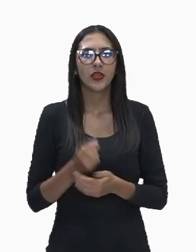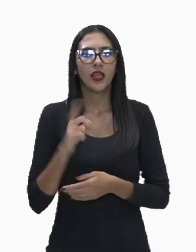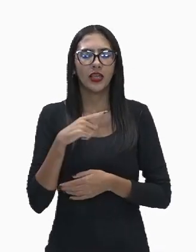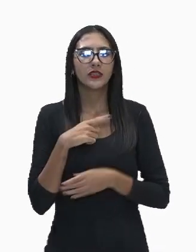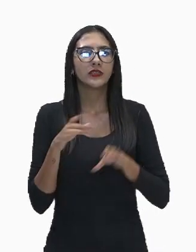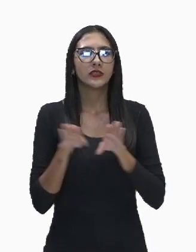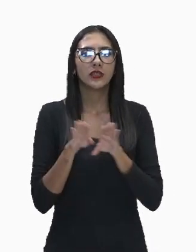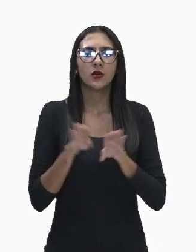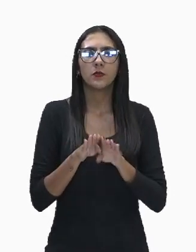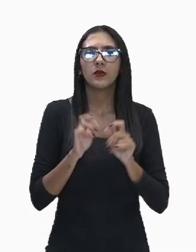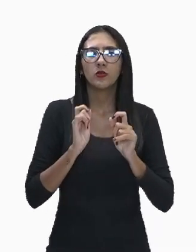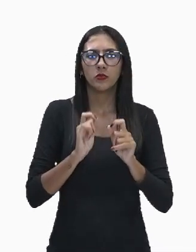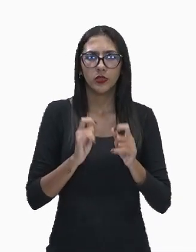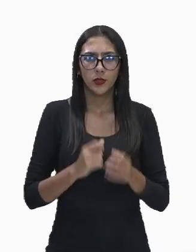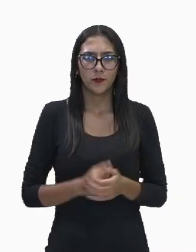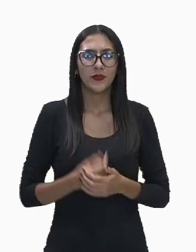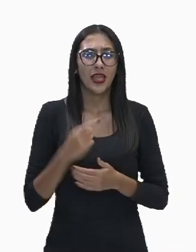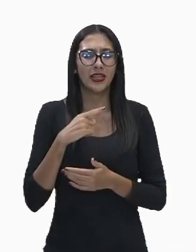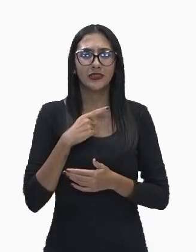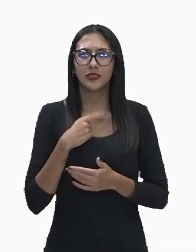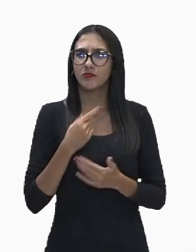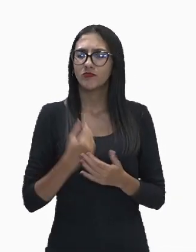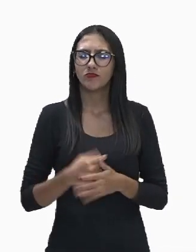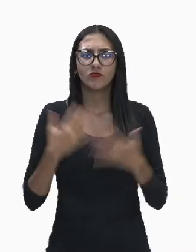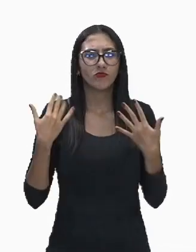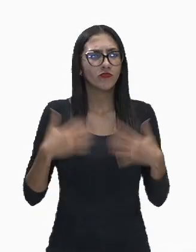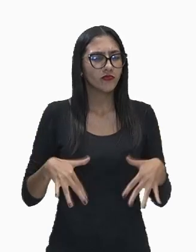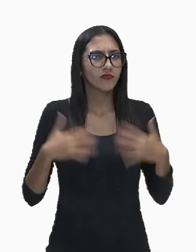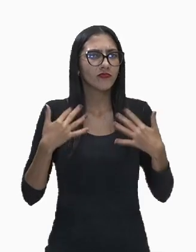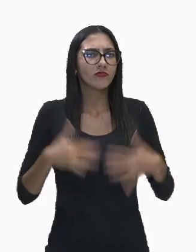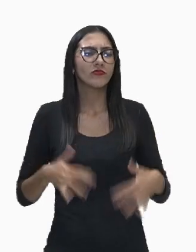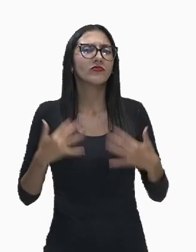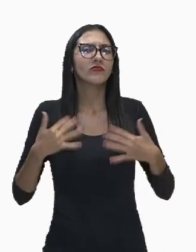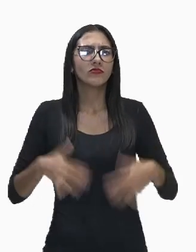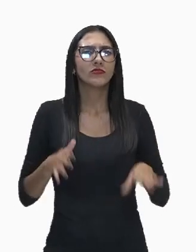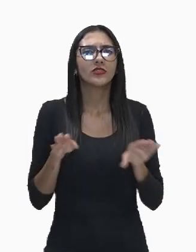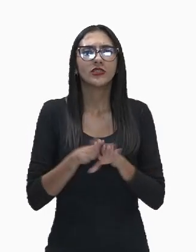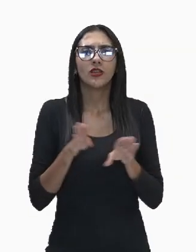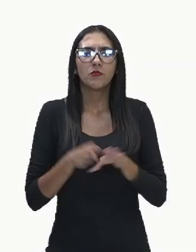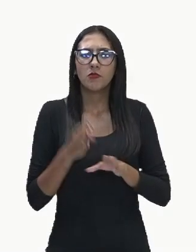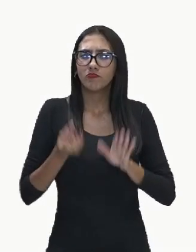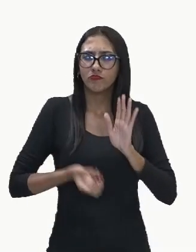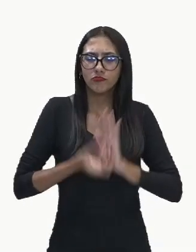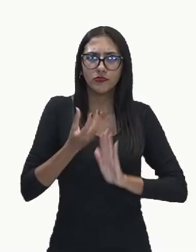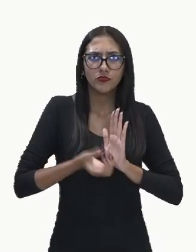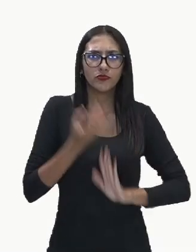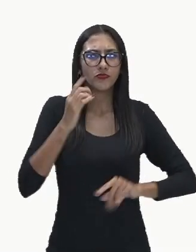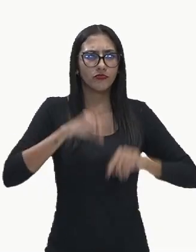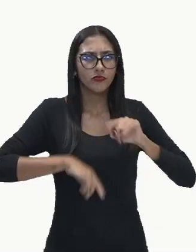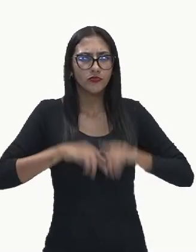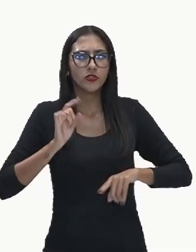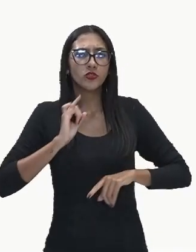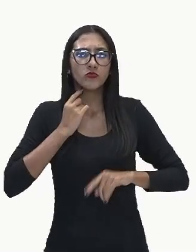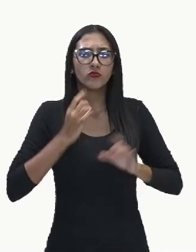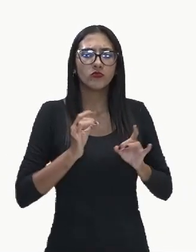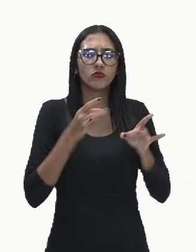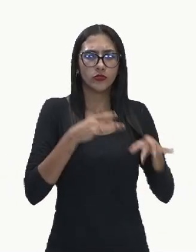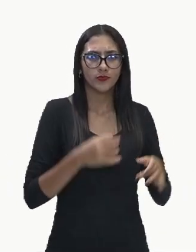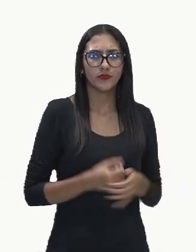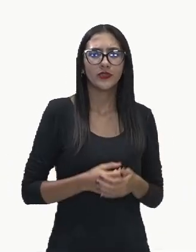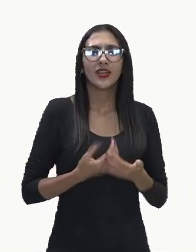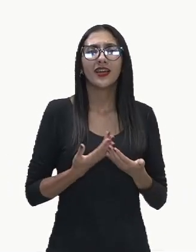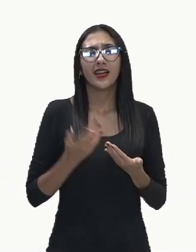exacerba, ou seja, exagera, aumenta a produção de lixo e isso dificulta a gestão sustentável